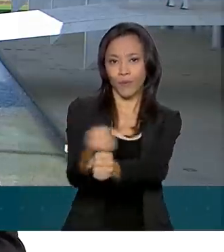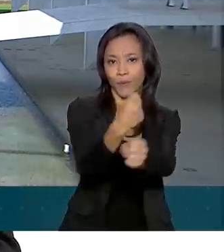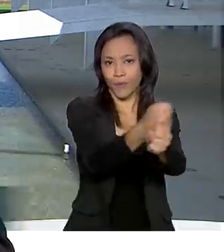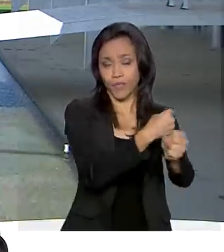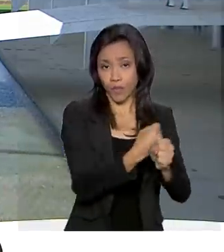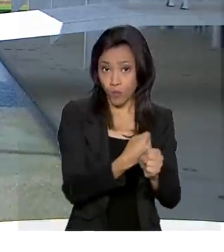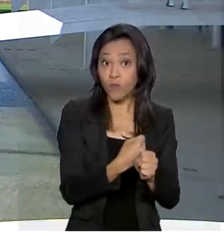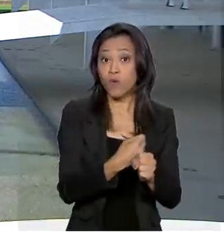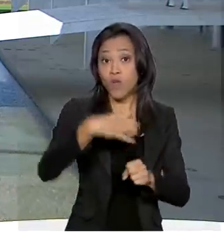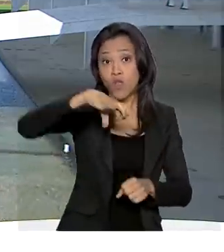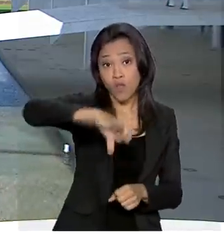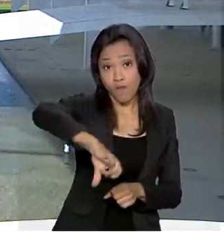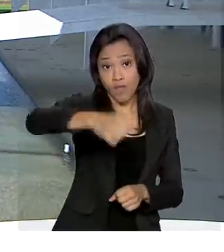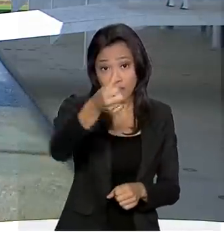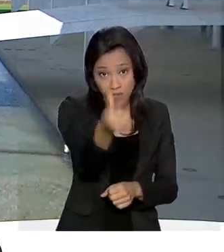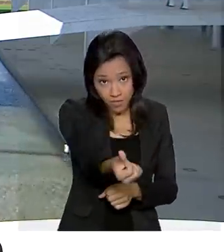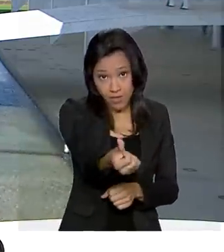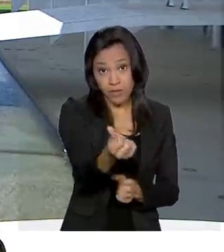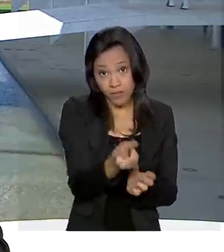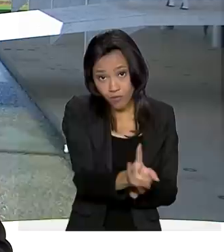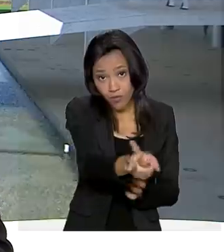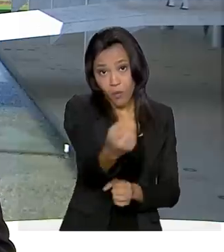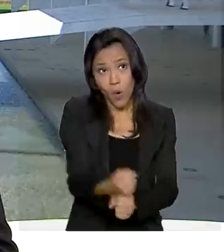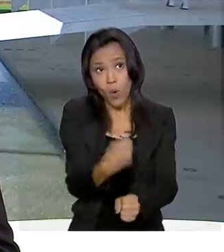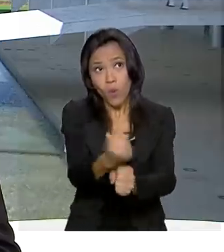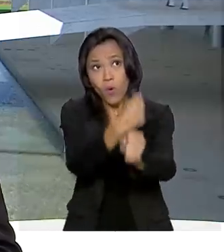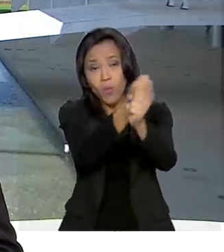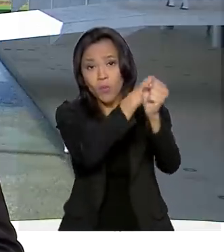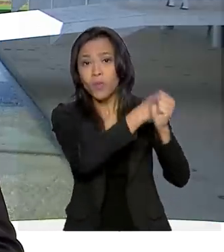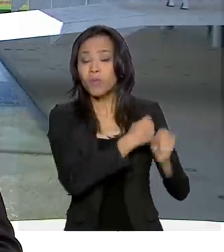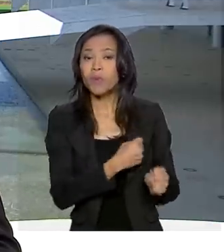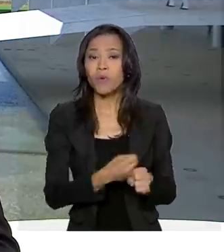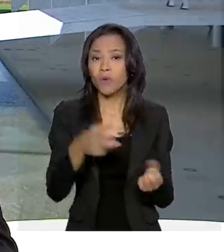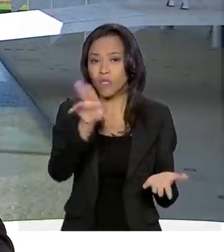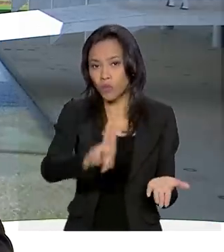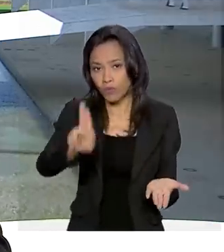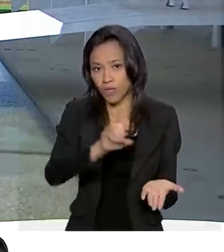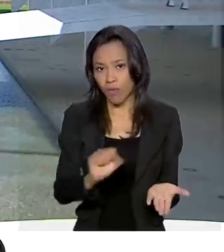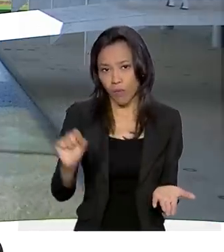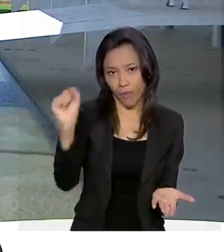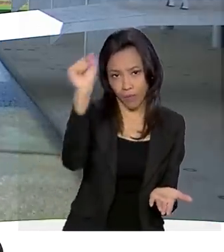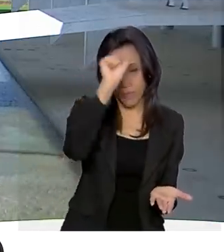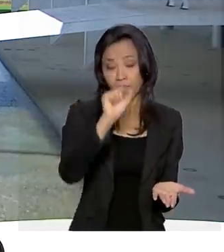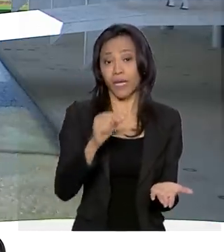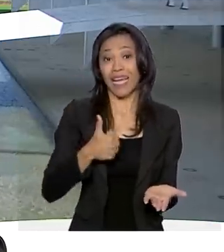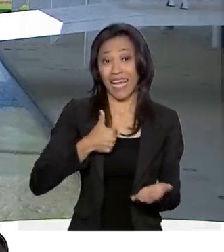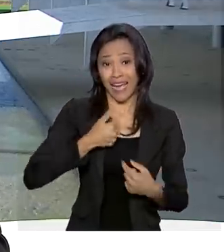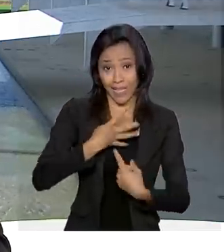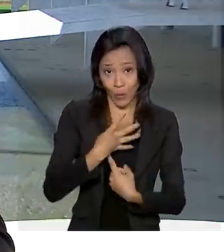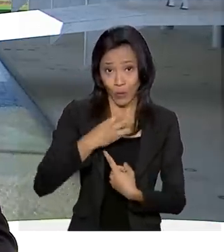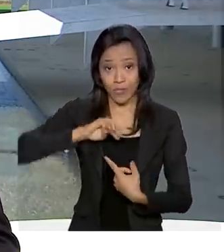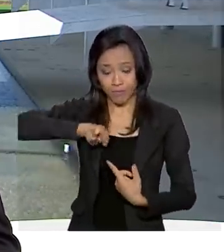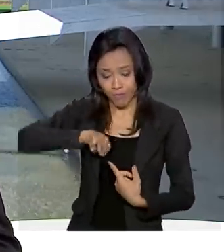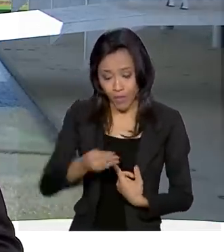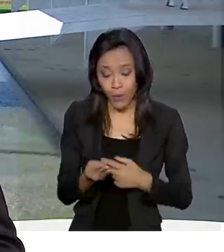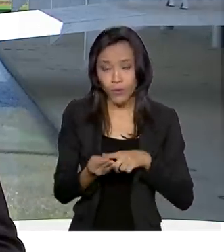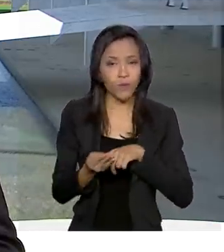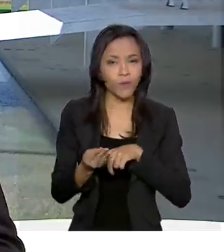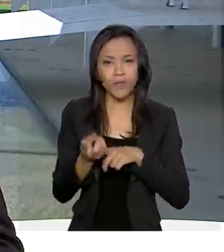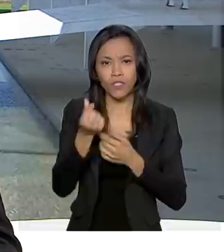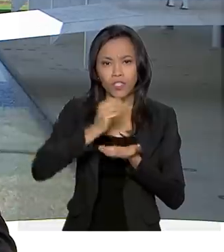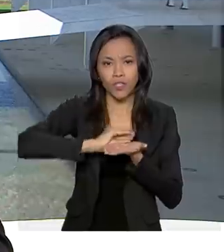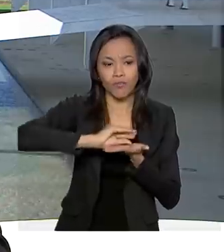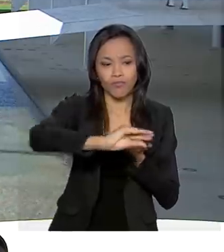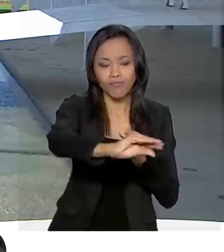menos de 96 obras em andamento, em instituições de ensino superior. Deste total, 14 milhões vão para construções